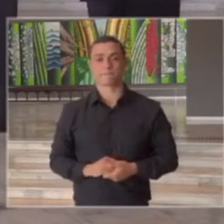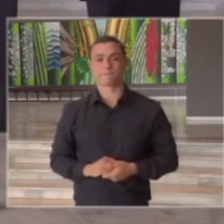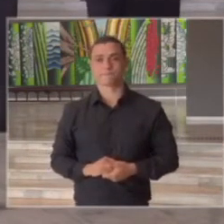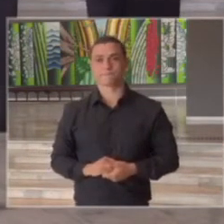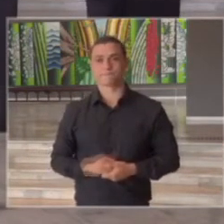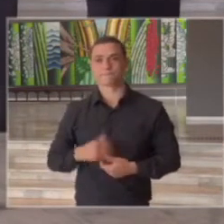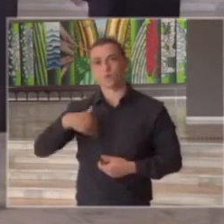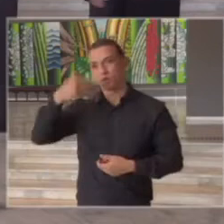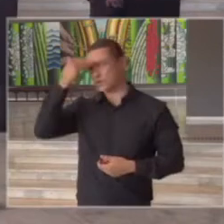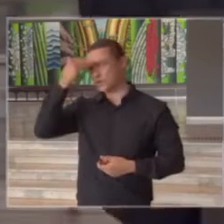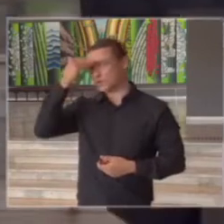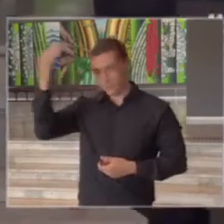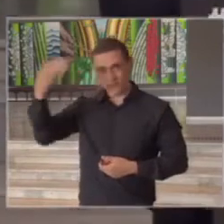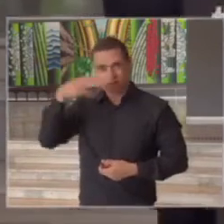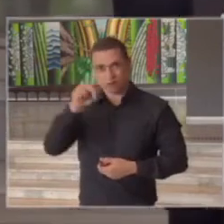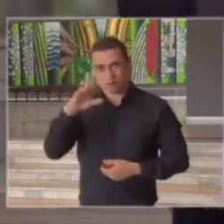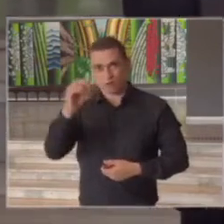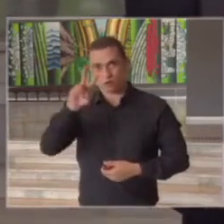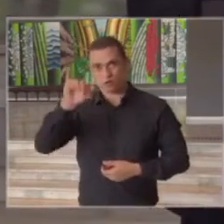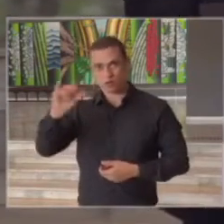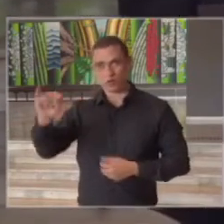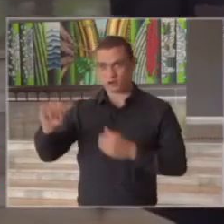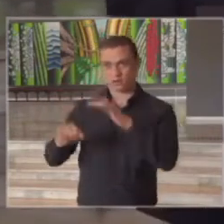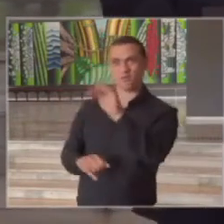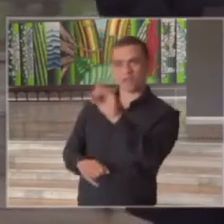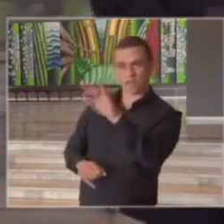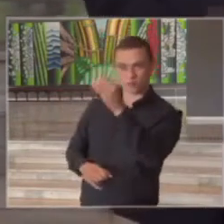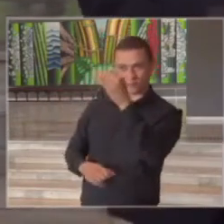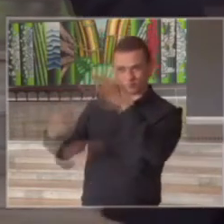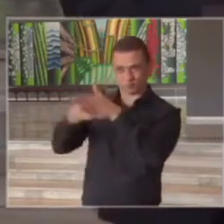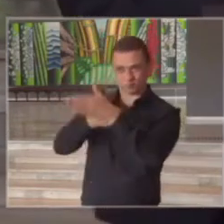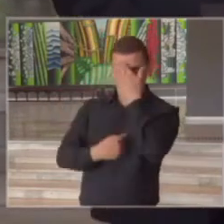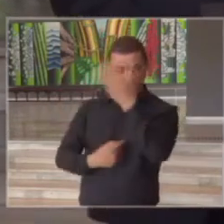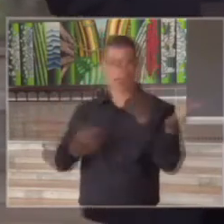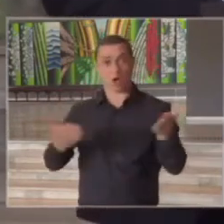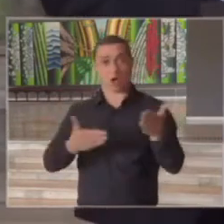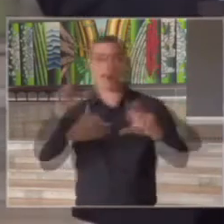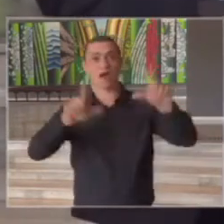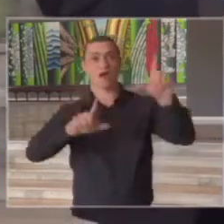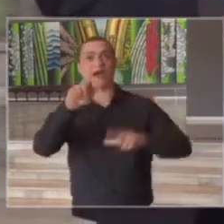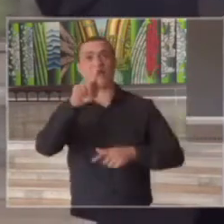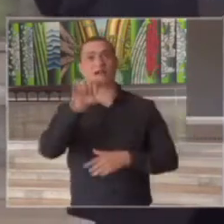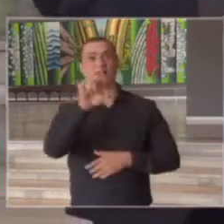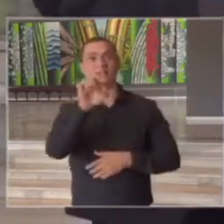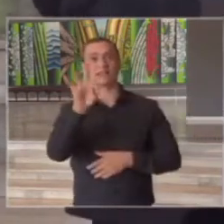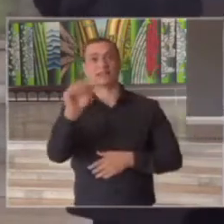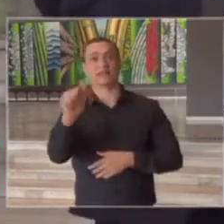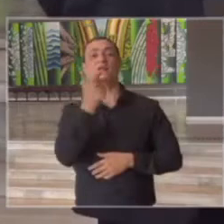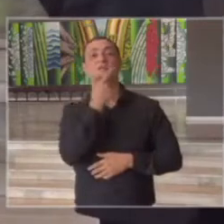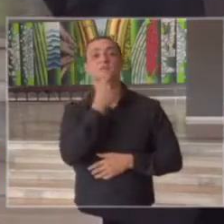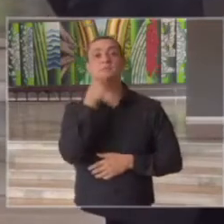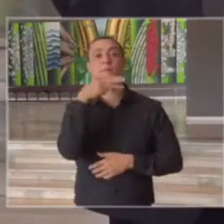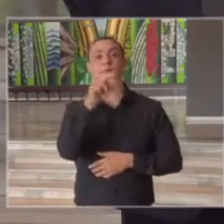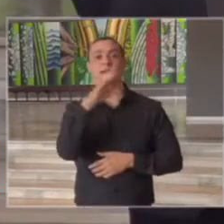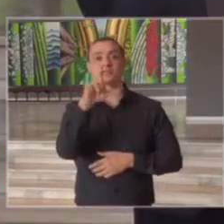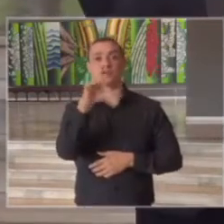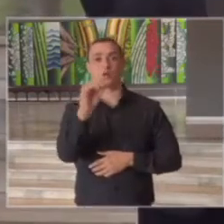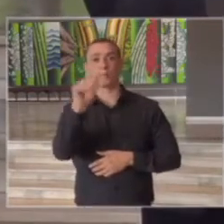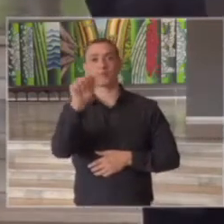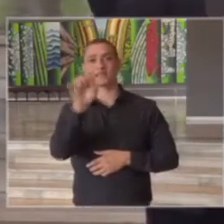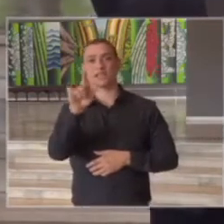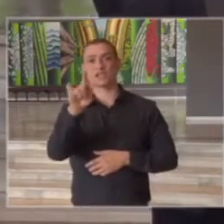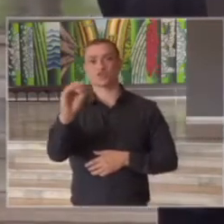Obrigado Marco Vignoli Fábio Diamante obrigado mais uma vez agora vamos para a TV Gazeta Marcelo Vassédio Marcelo boa tarde